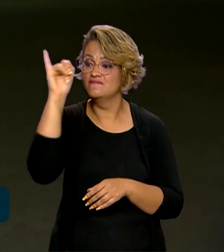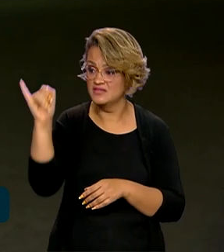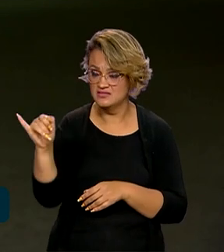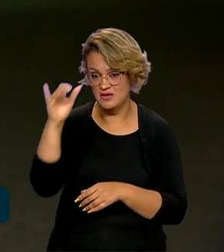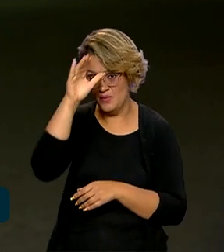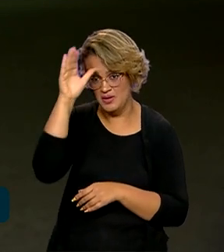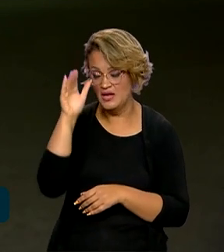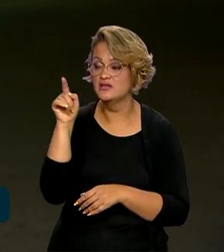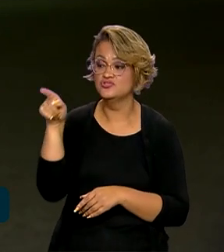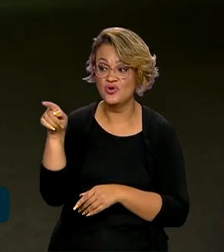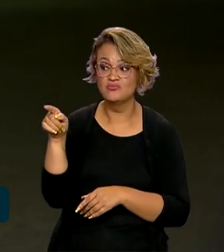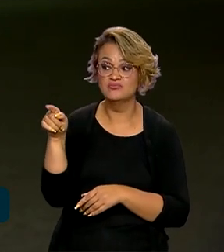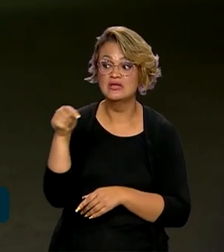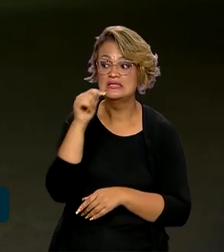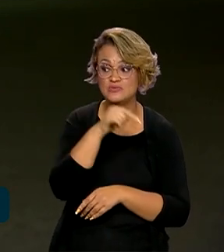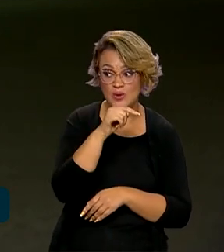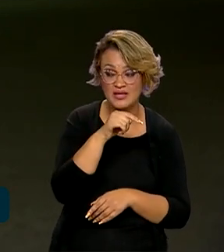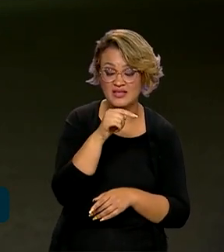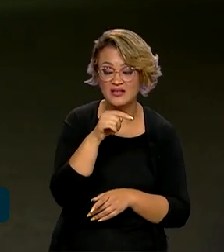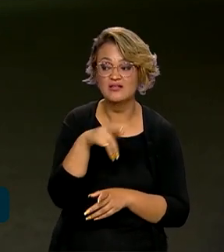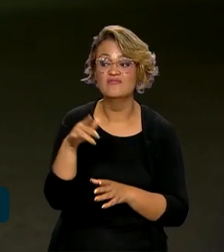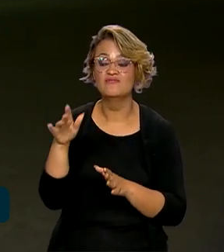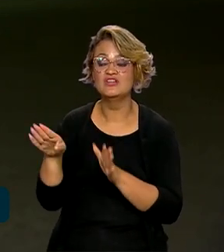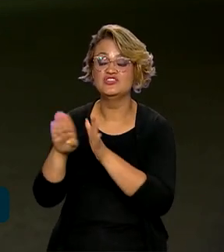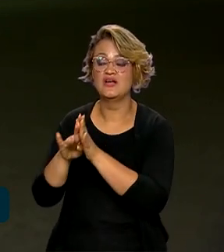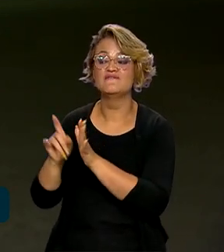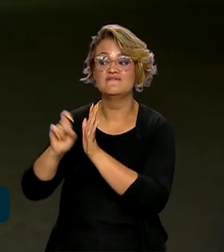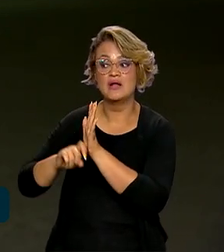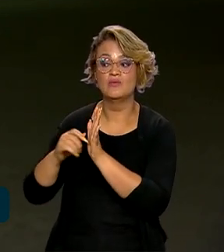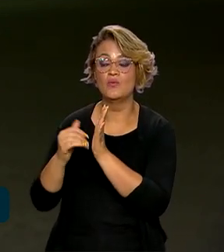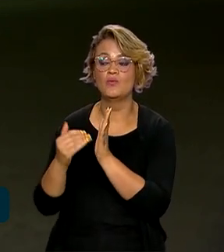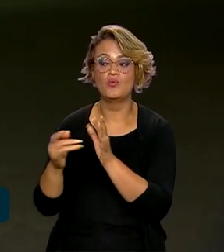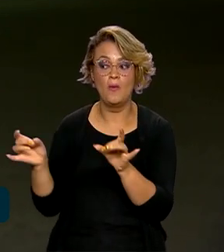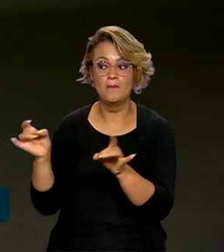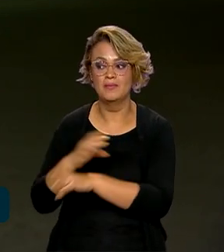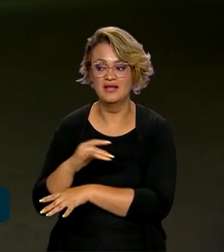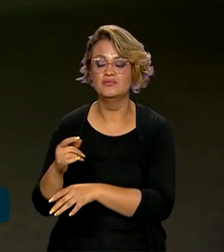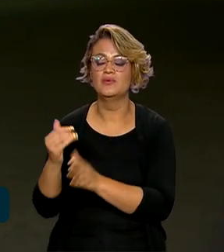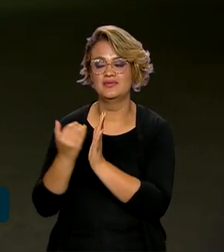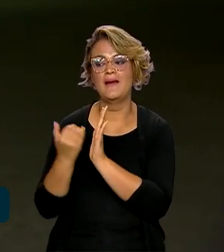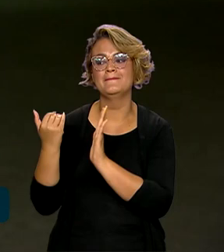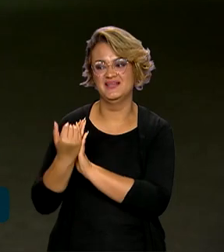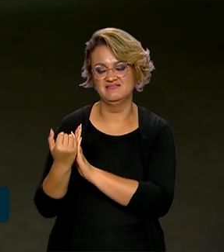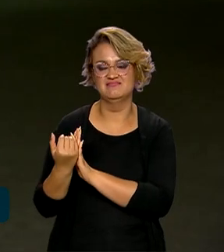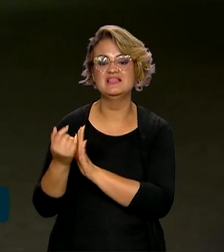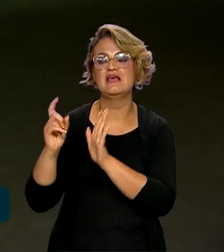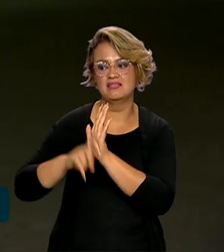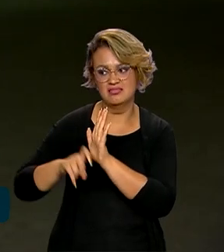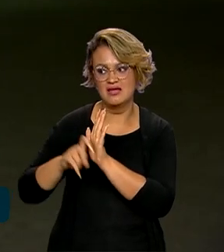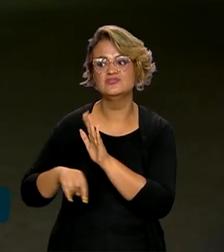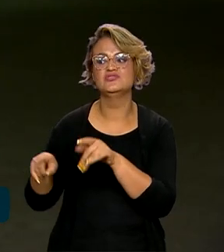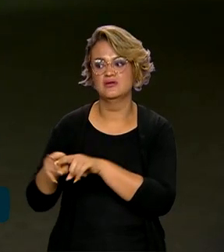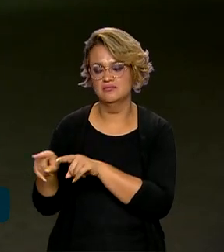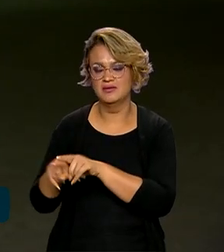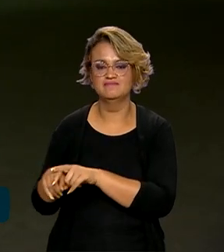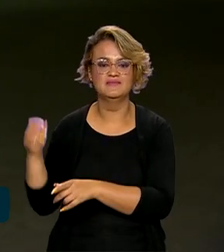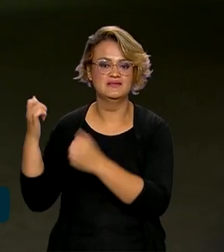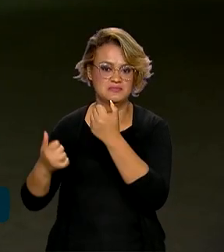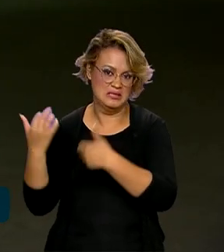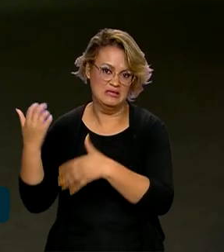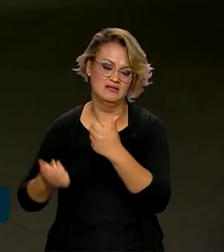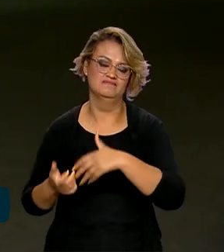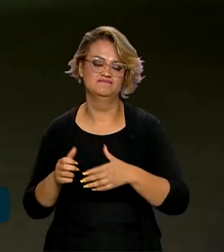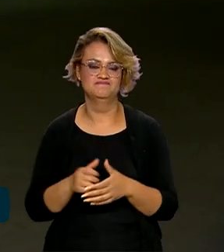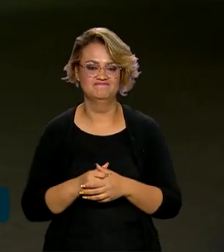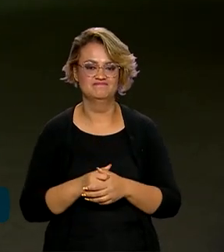consumidor a procedência dos produtos e o valor total da mercadoria, com inclusão dos tributos federais e estaduais.